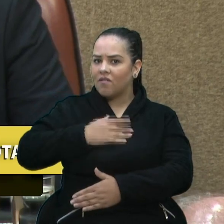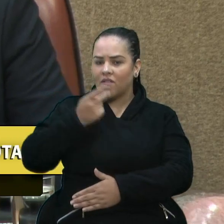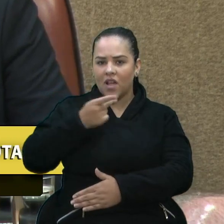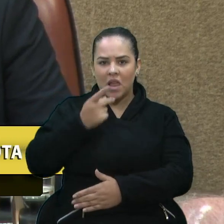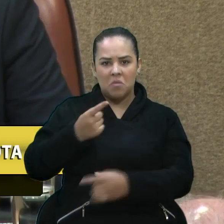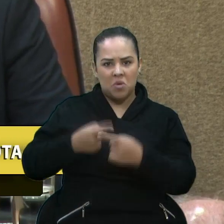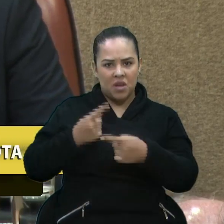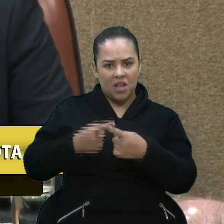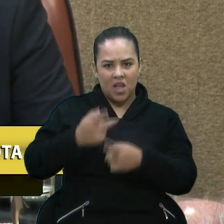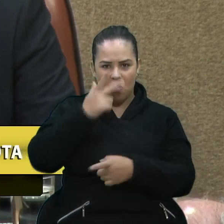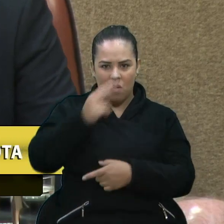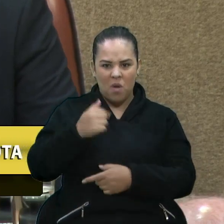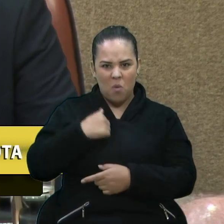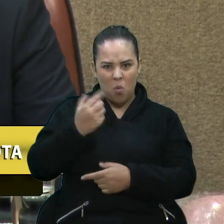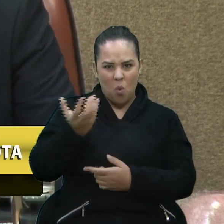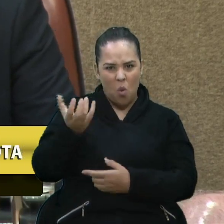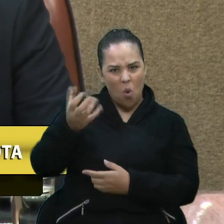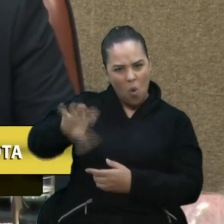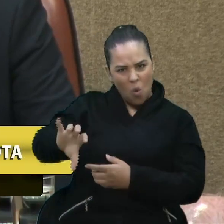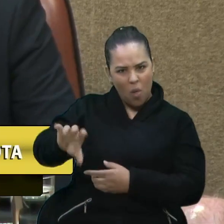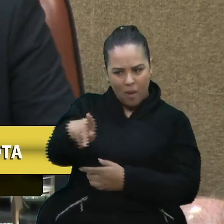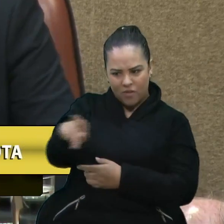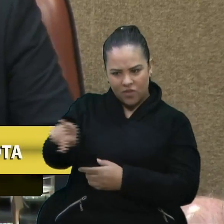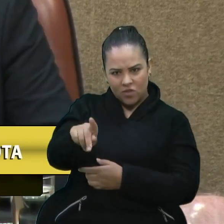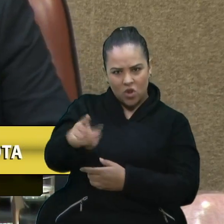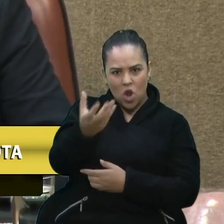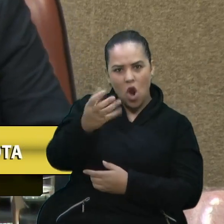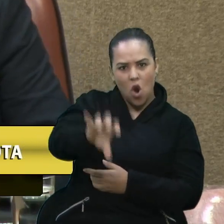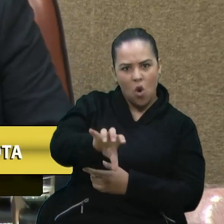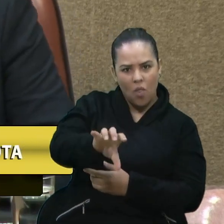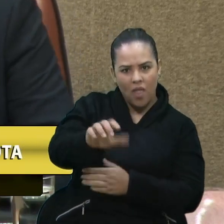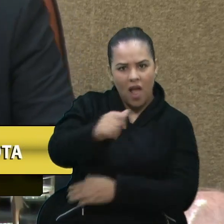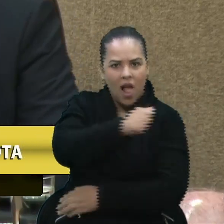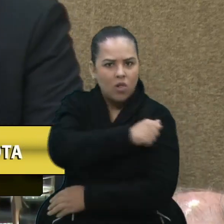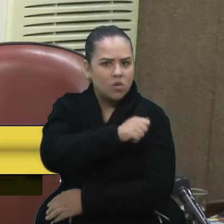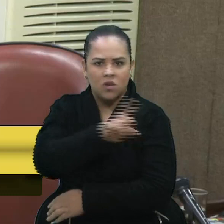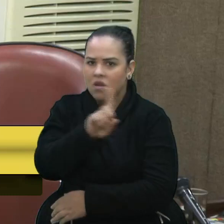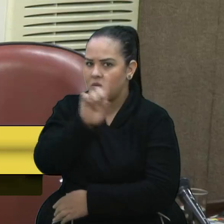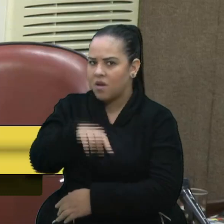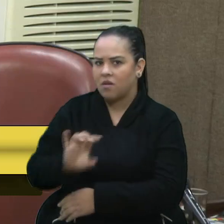contra os professores e contra os alunos. E não foi isso que aconteceu. Obrigado.